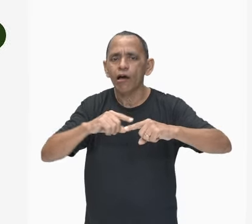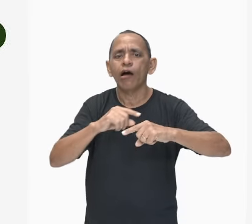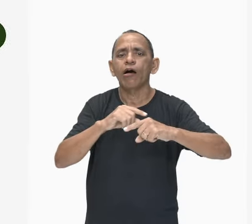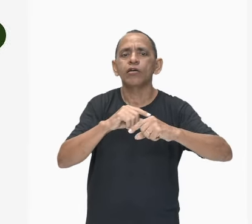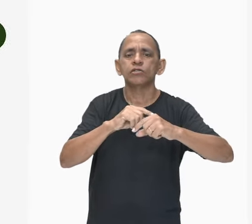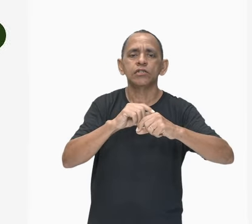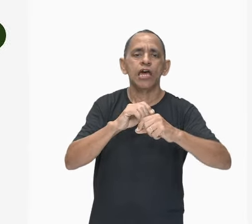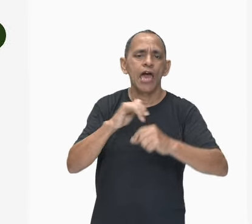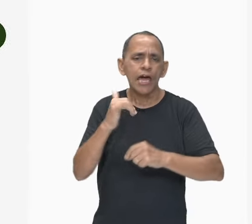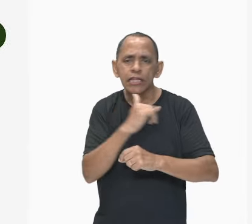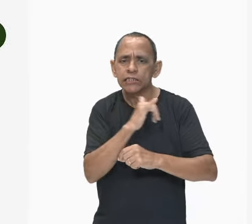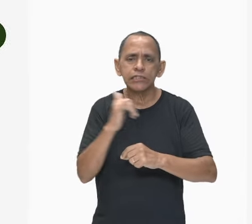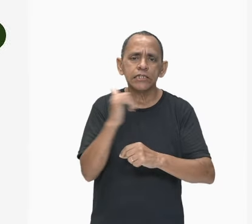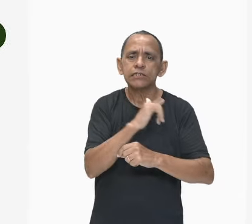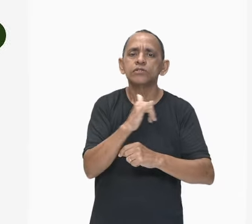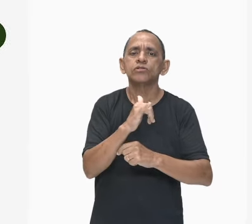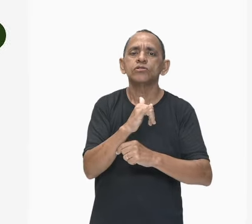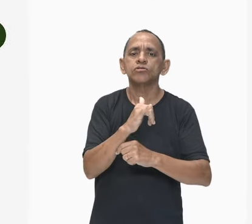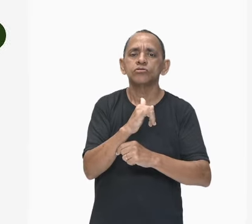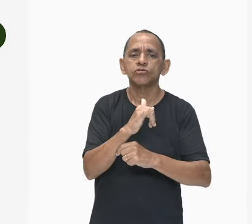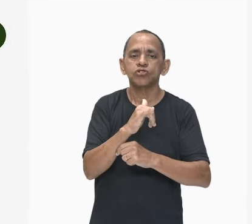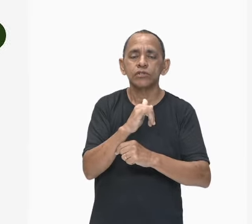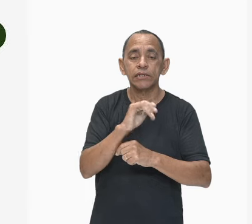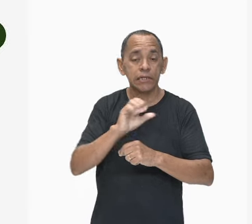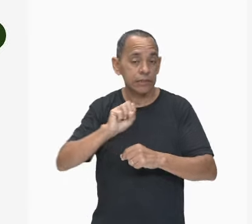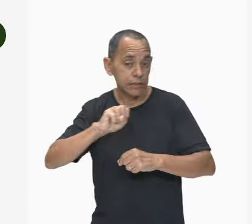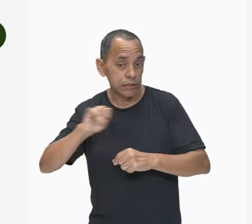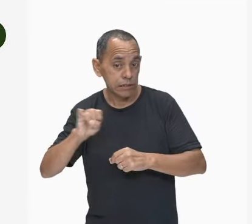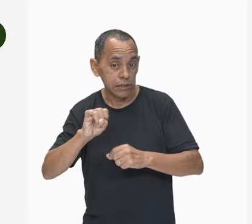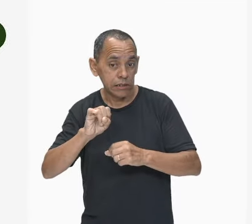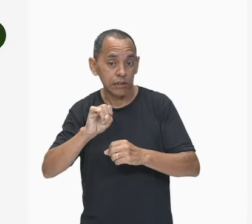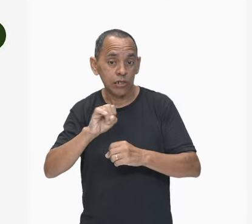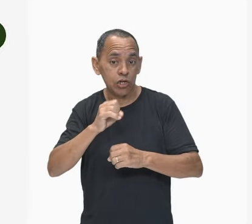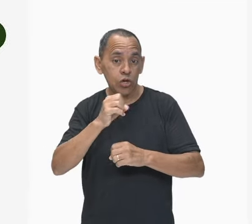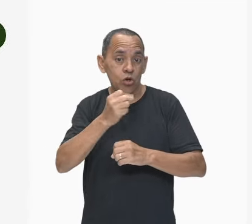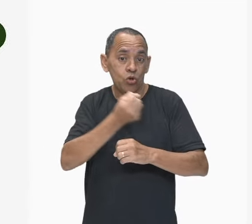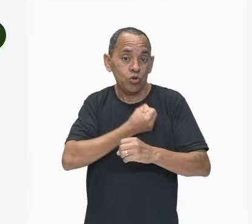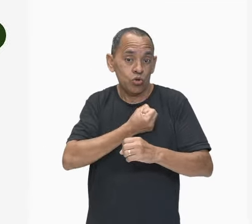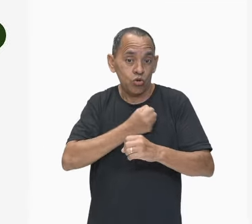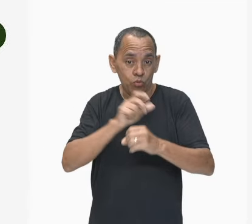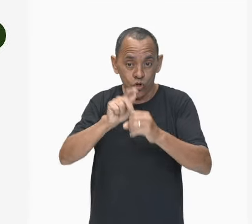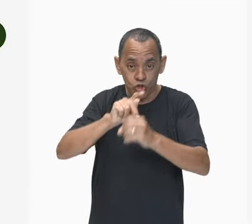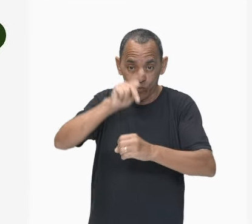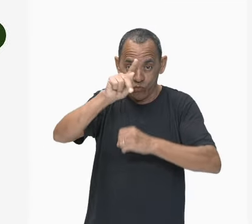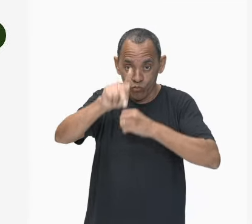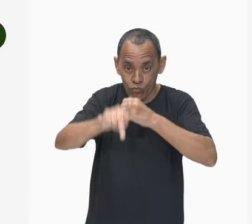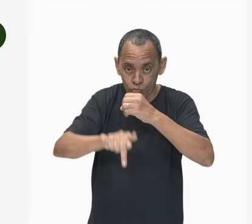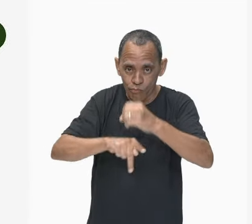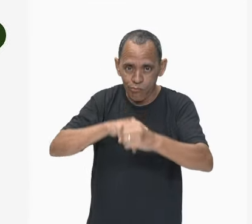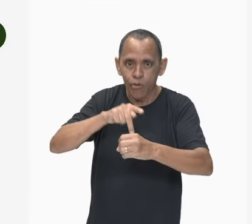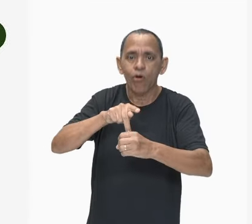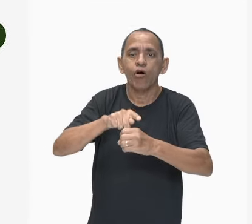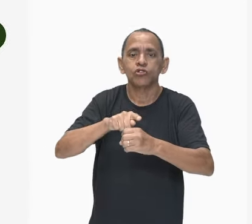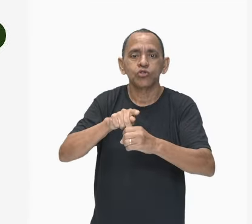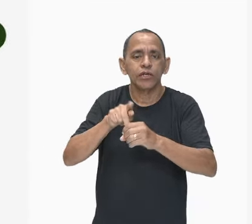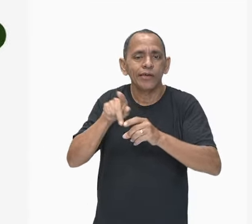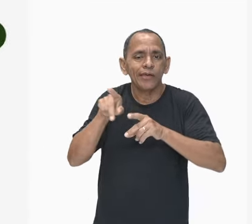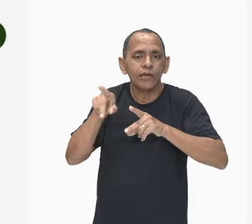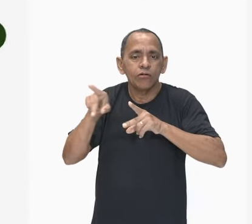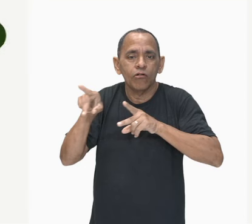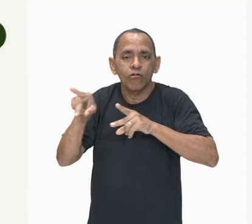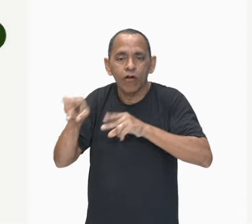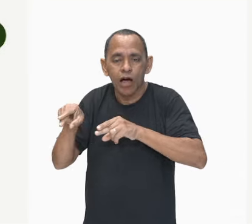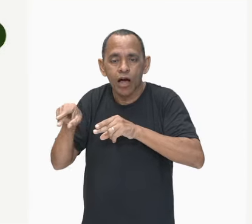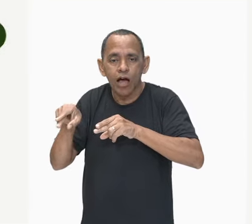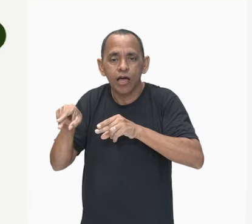o número de prótons for igual, os números de prótons forem iguais